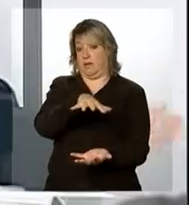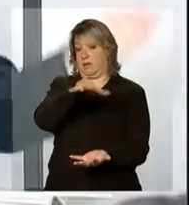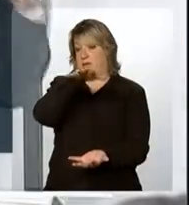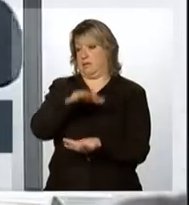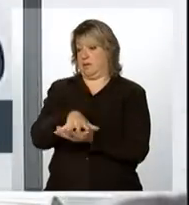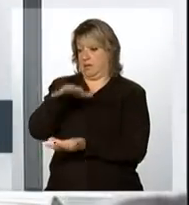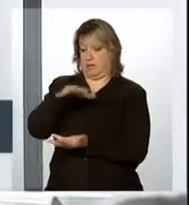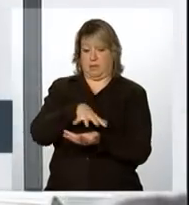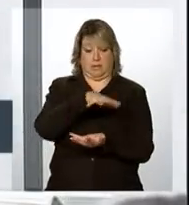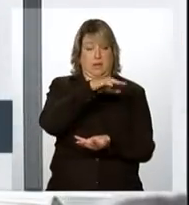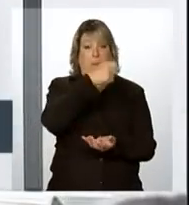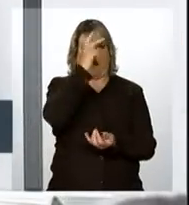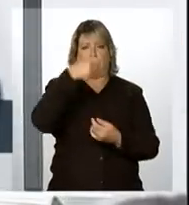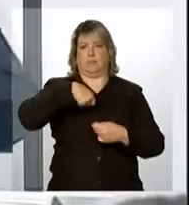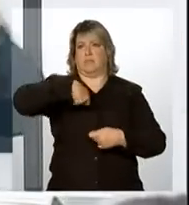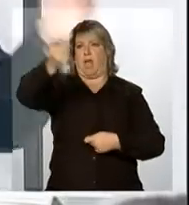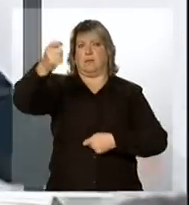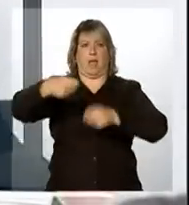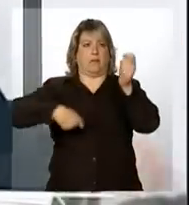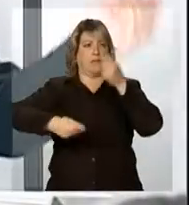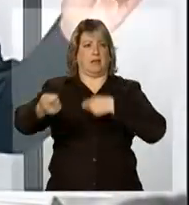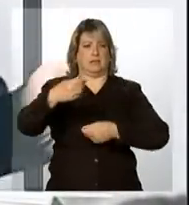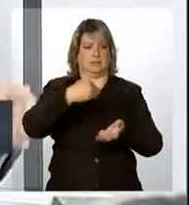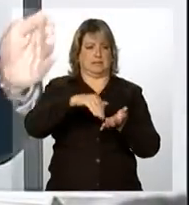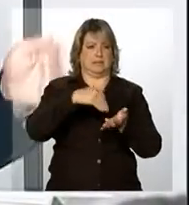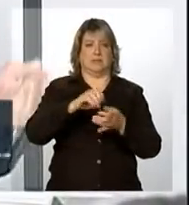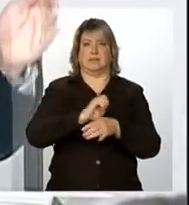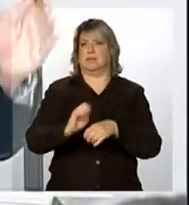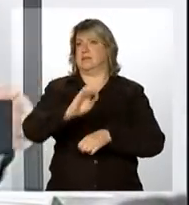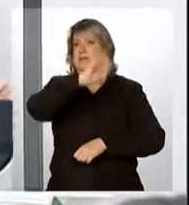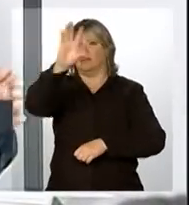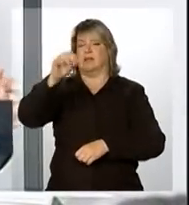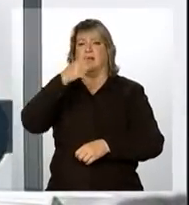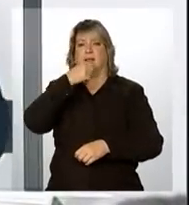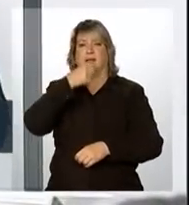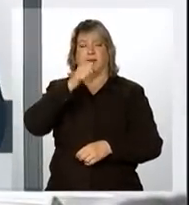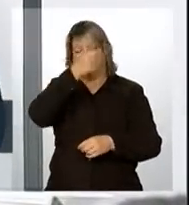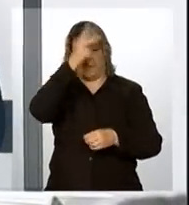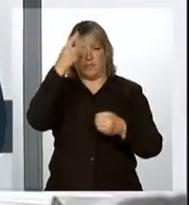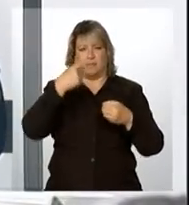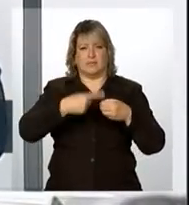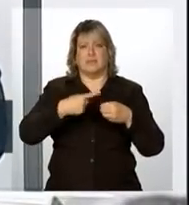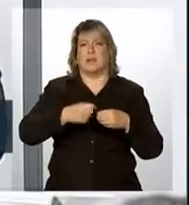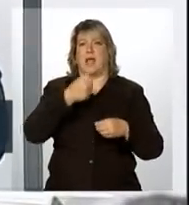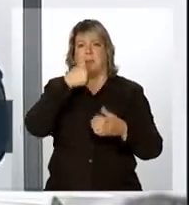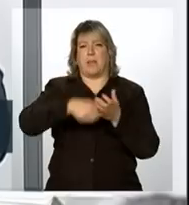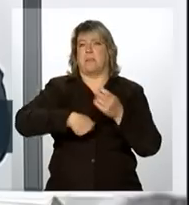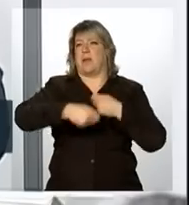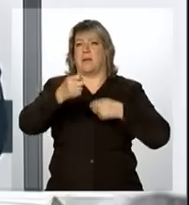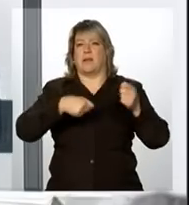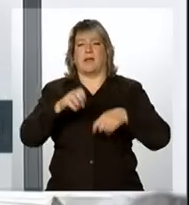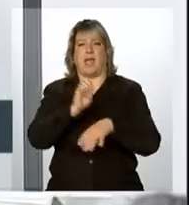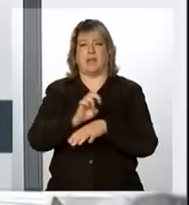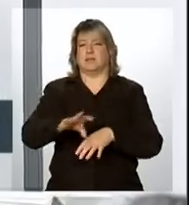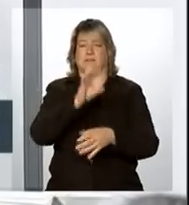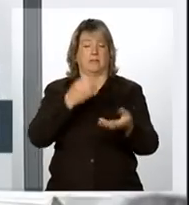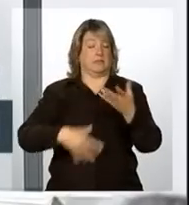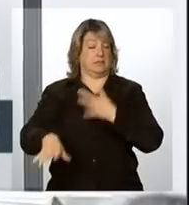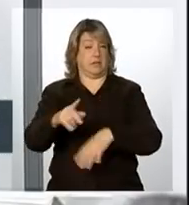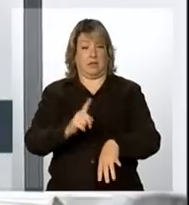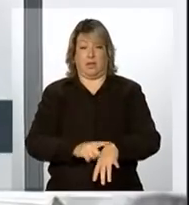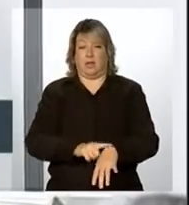cá. O município mandava para o Estado, o Estado mandava para a Secretaria Nacional de Defesa Civil e se levava, portanto, um prazo